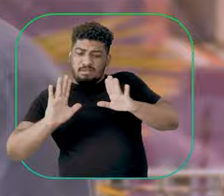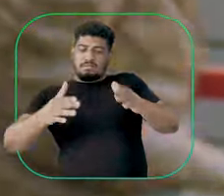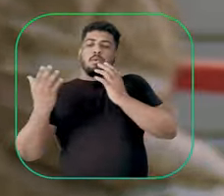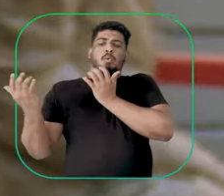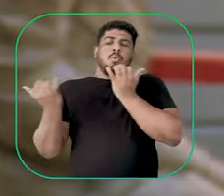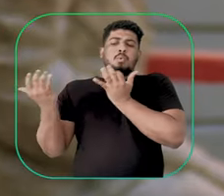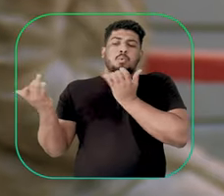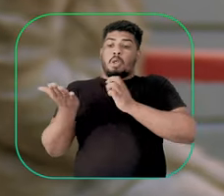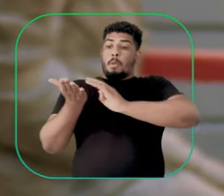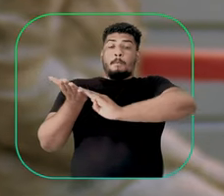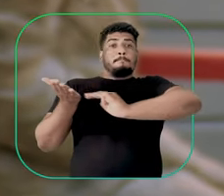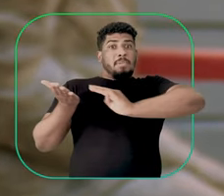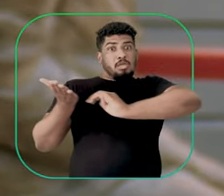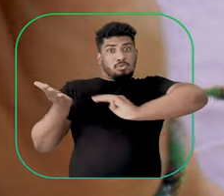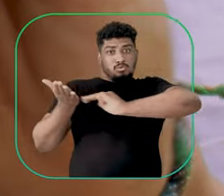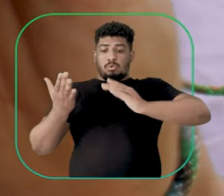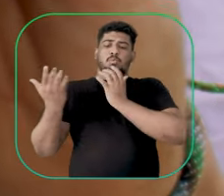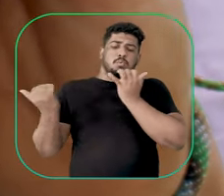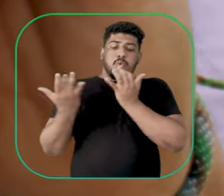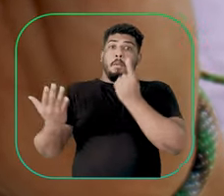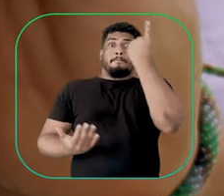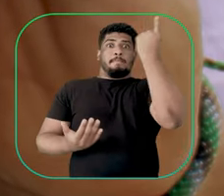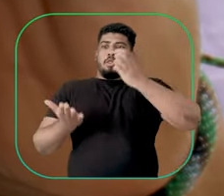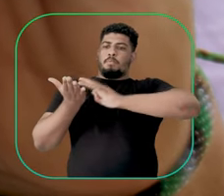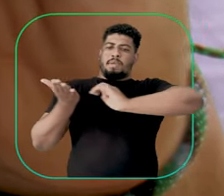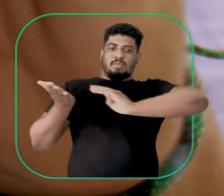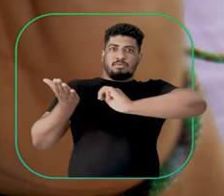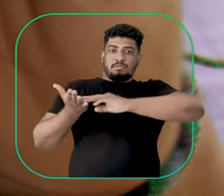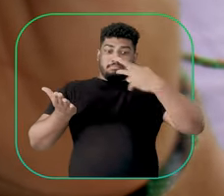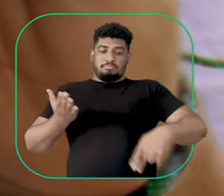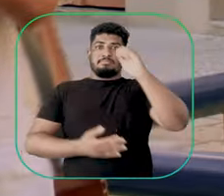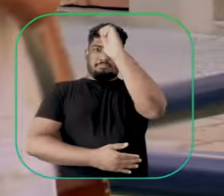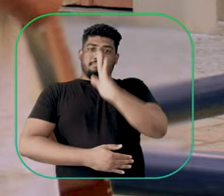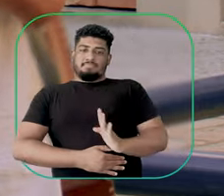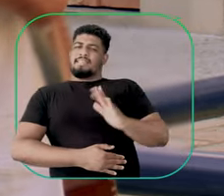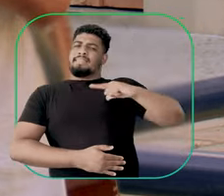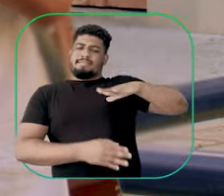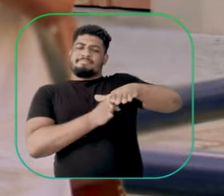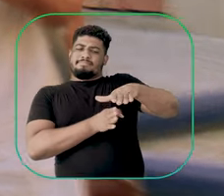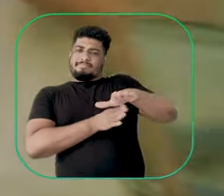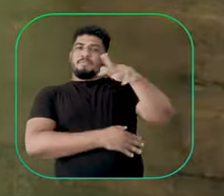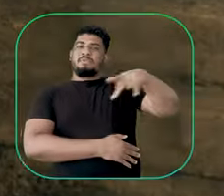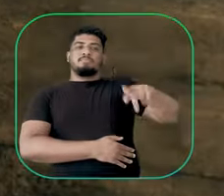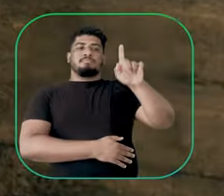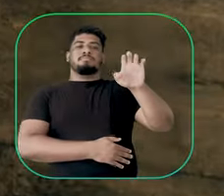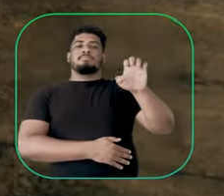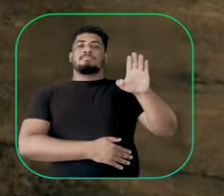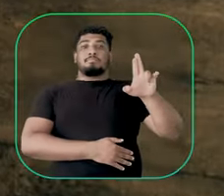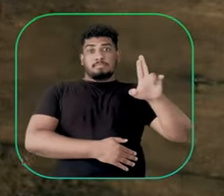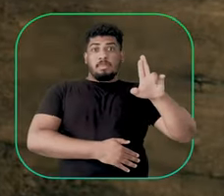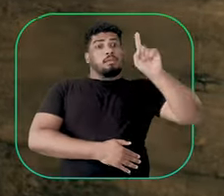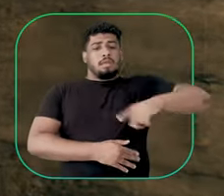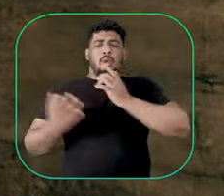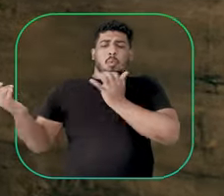o pífano, um método de pífano que vai ser um dos primeiros métodos de pífano no país, com orientação do professor Geber. Além de